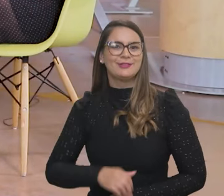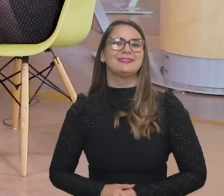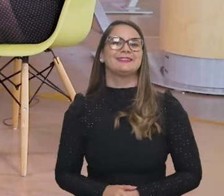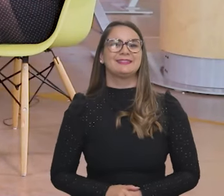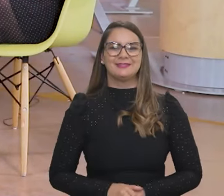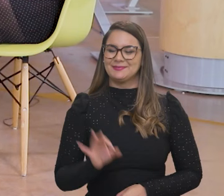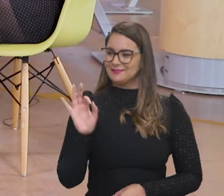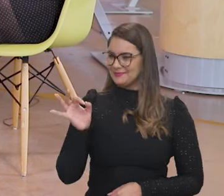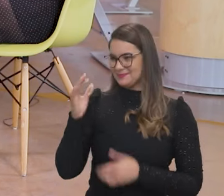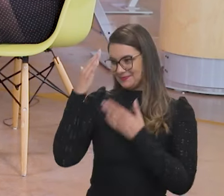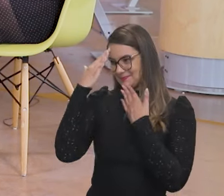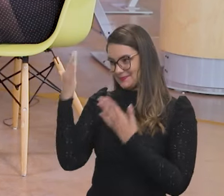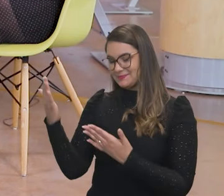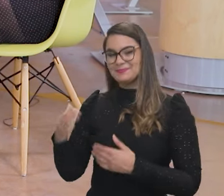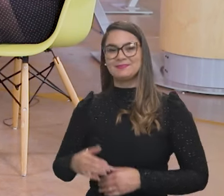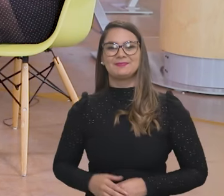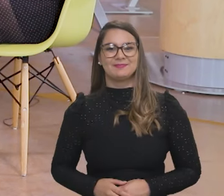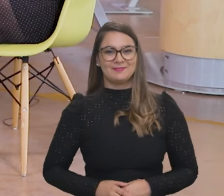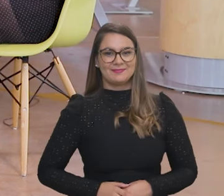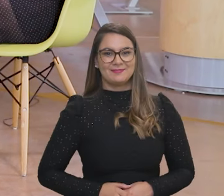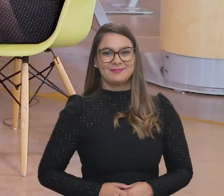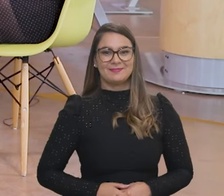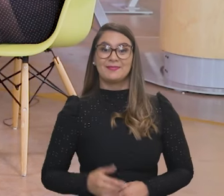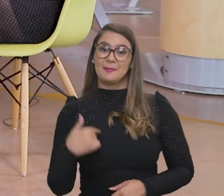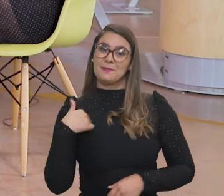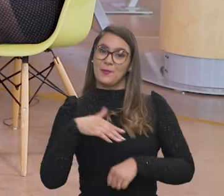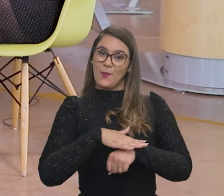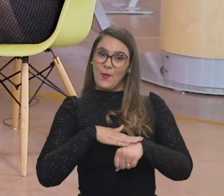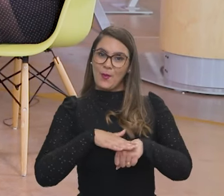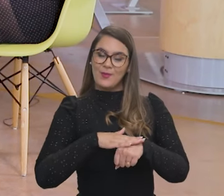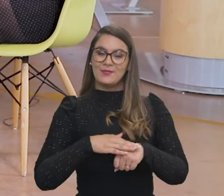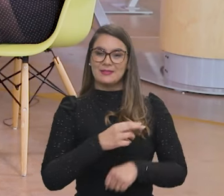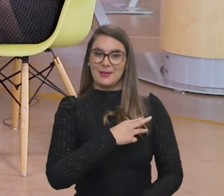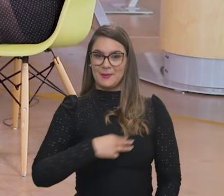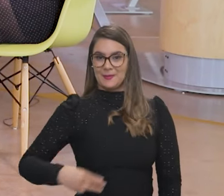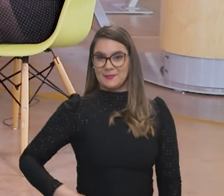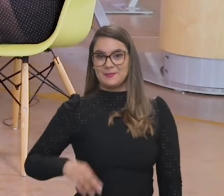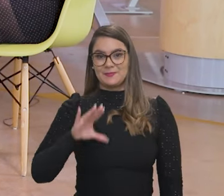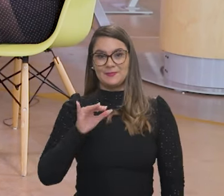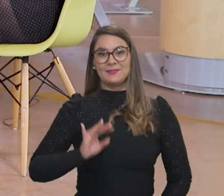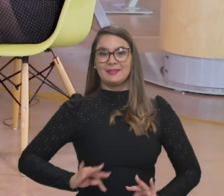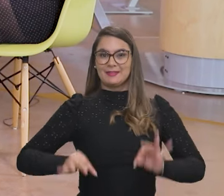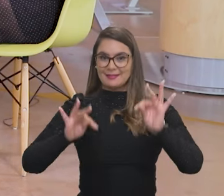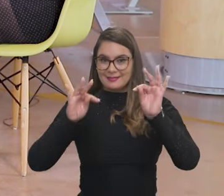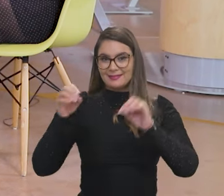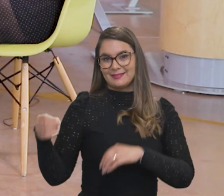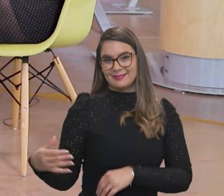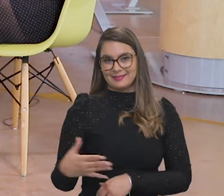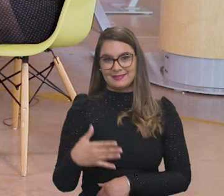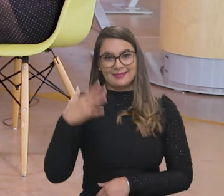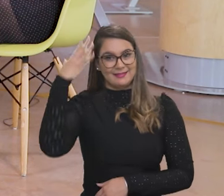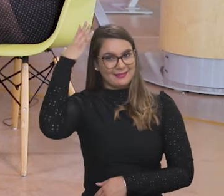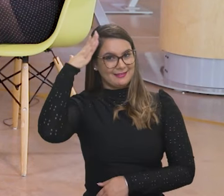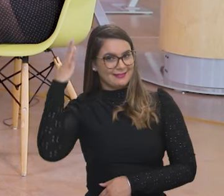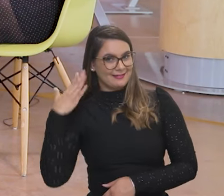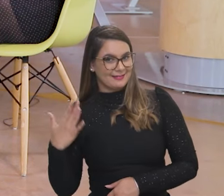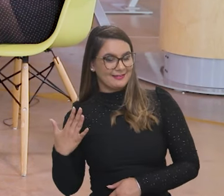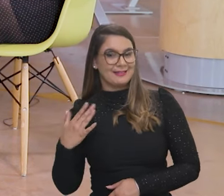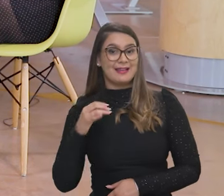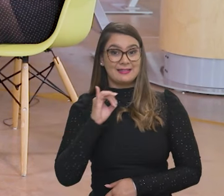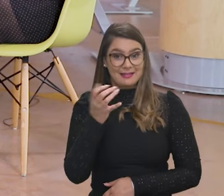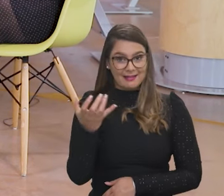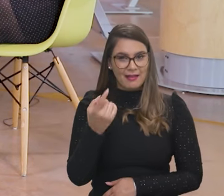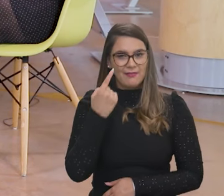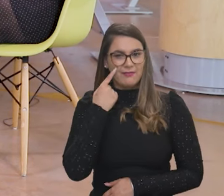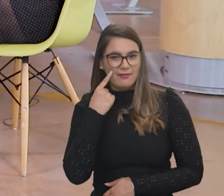força. Tá certo, muito obrigada. Essa foi a minha conversa com a ministra da Ciência, Tecnologia e Inovação, Luciana